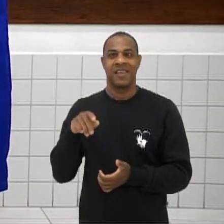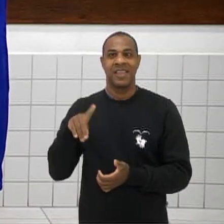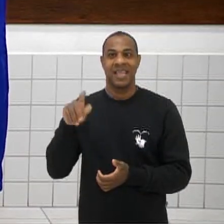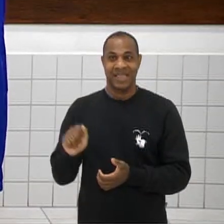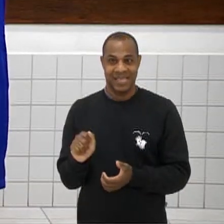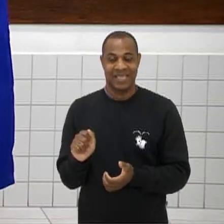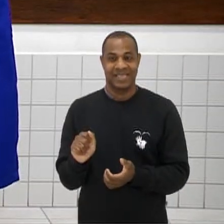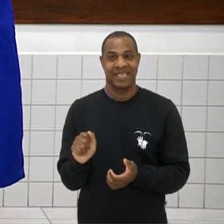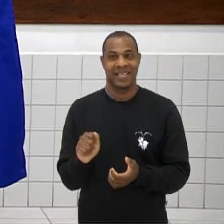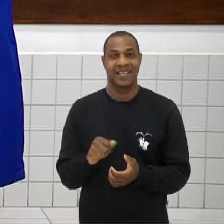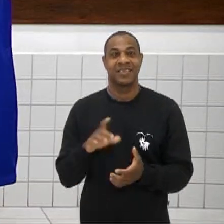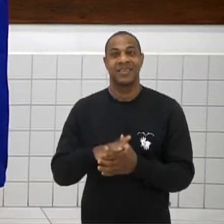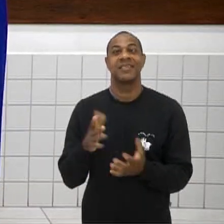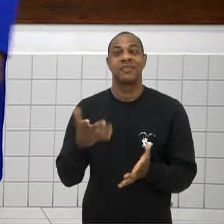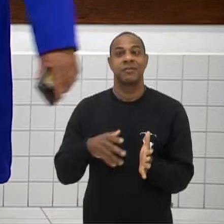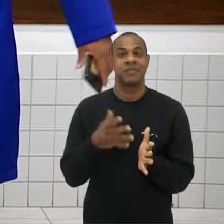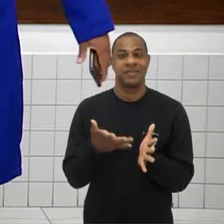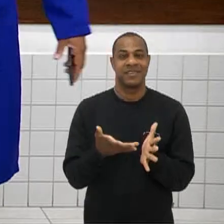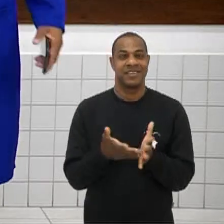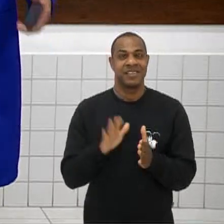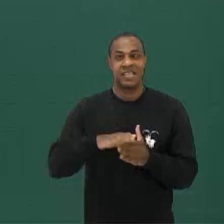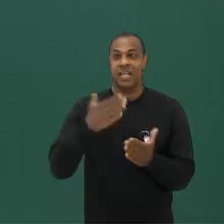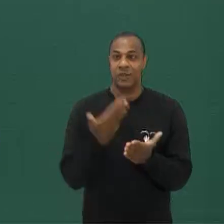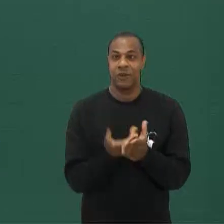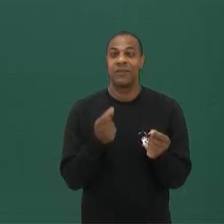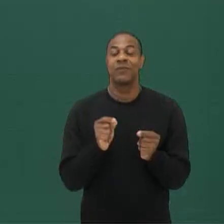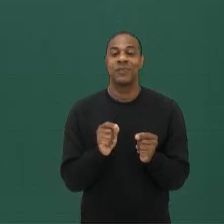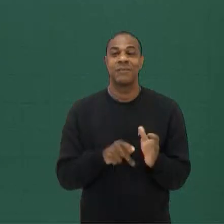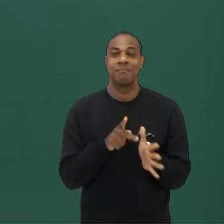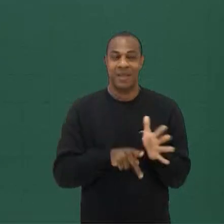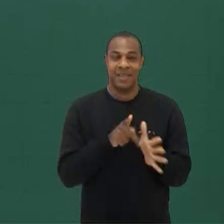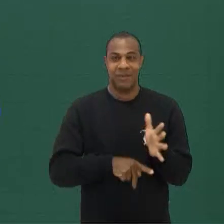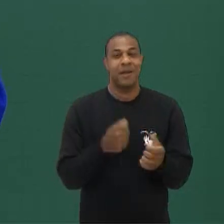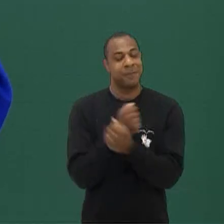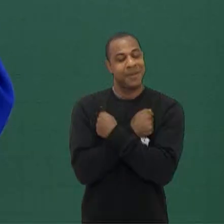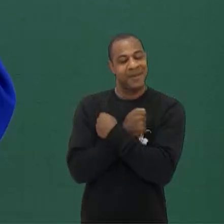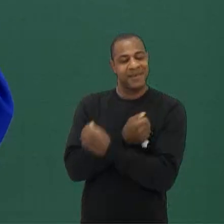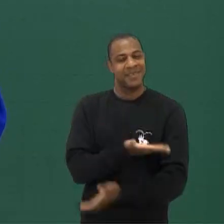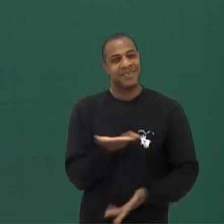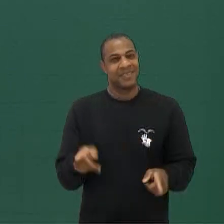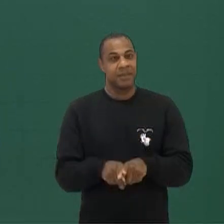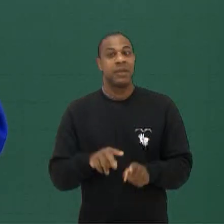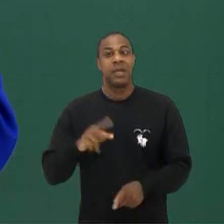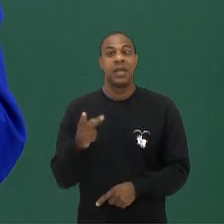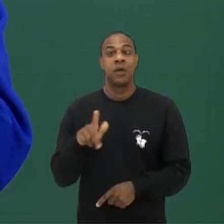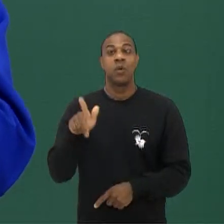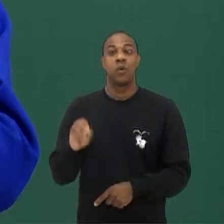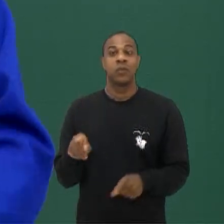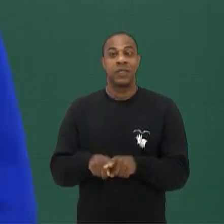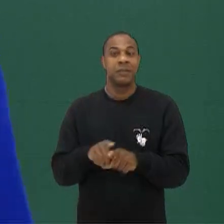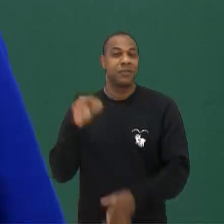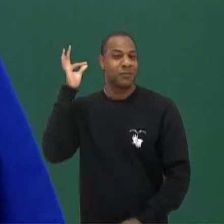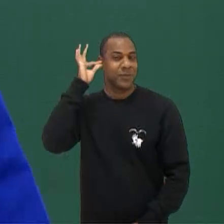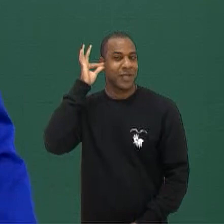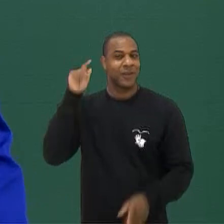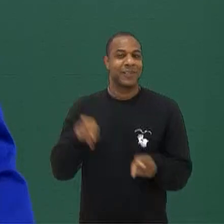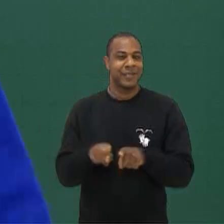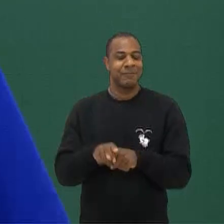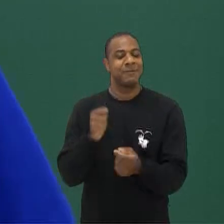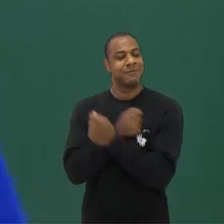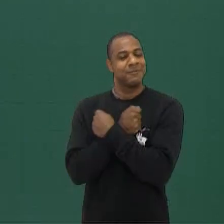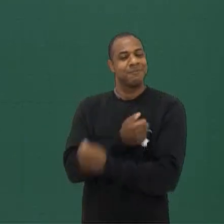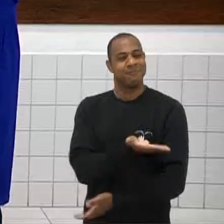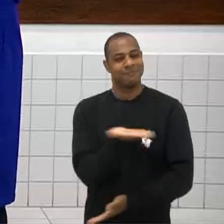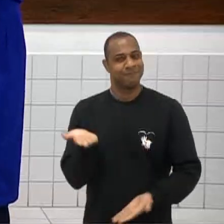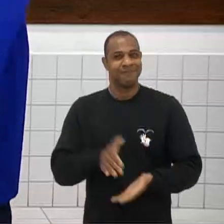Andreata Lá do Instituto do Paranaguá Pede para a gente mandar um forte abraço para ela Como também o meu xará, ó Hugo Emanuel, lá de Ponta Grossa Do Colégio Agrícola Então, um forte